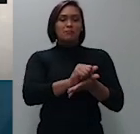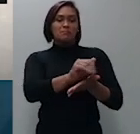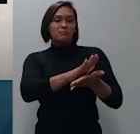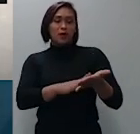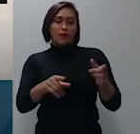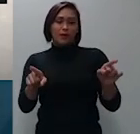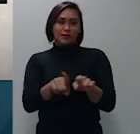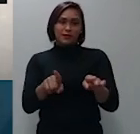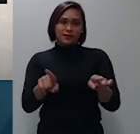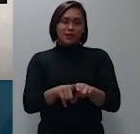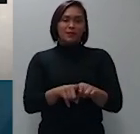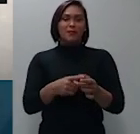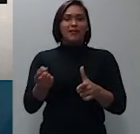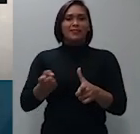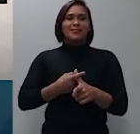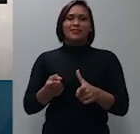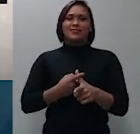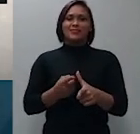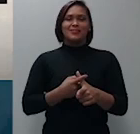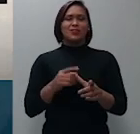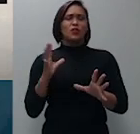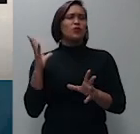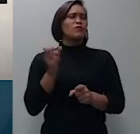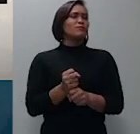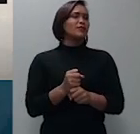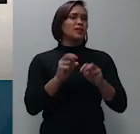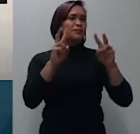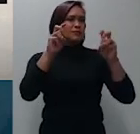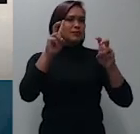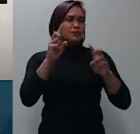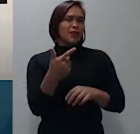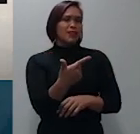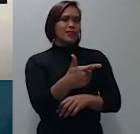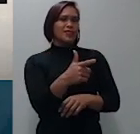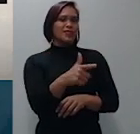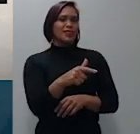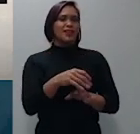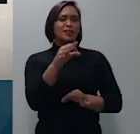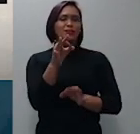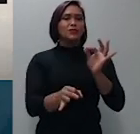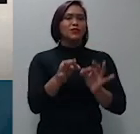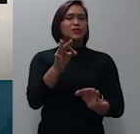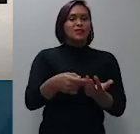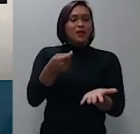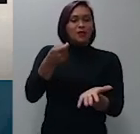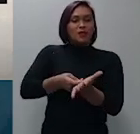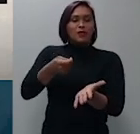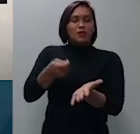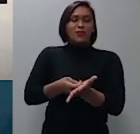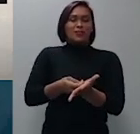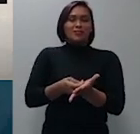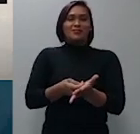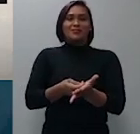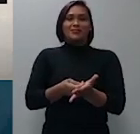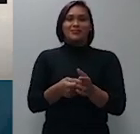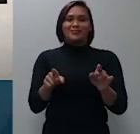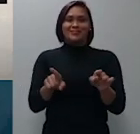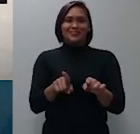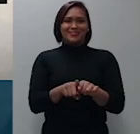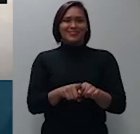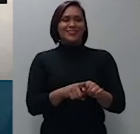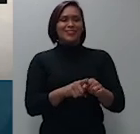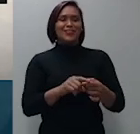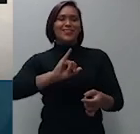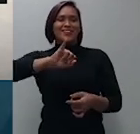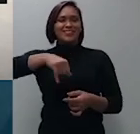concluiu que, abro aspas, não é o meio judicial de cobrança da dívida que define o termo inicial dos juros moratórios nas relações